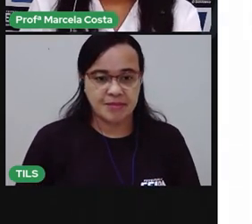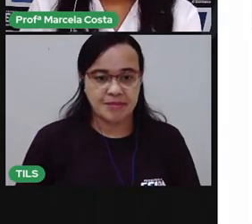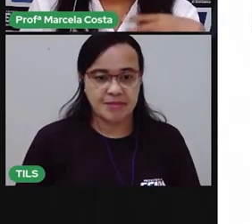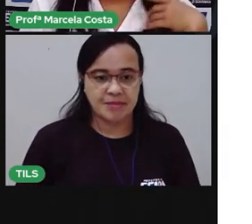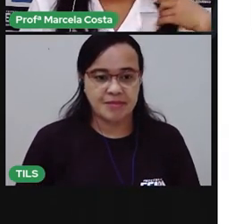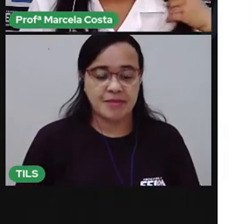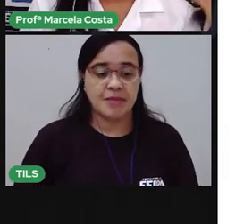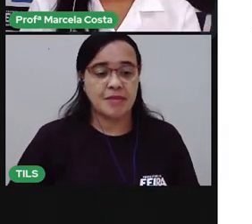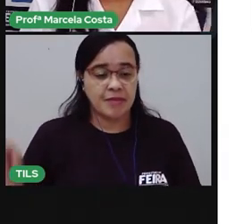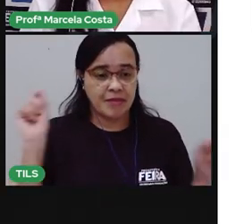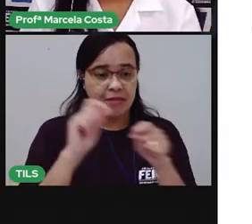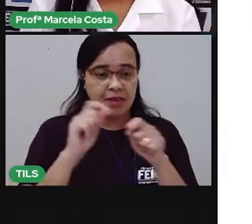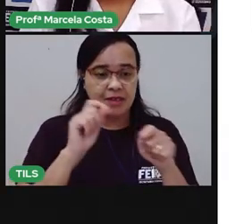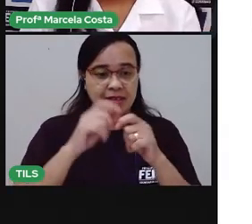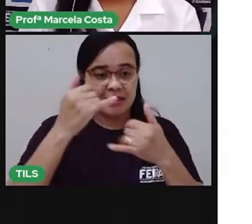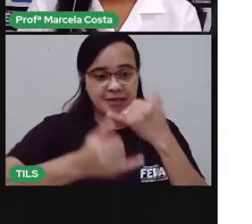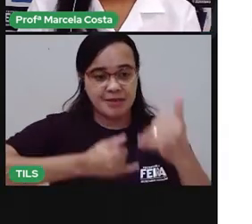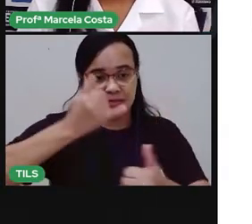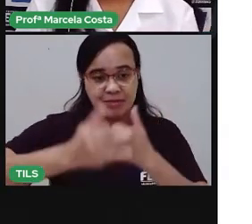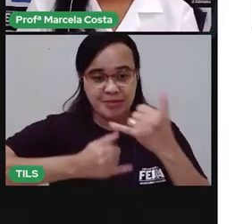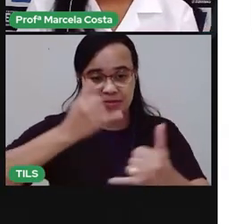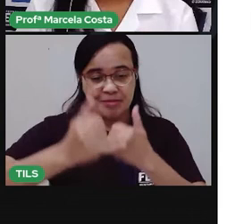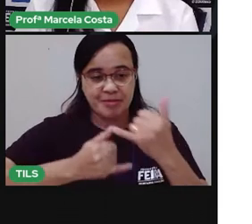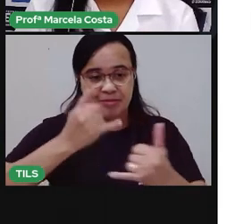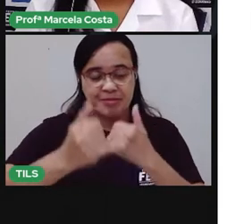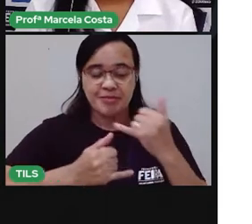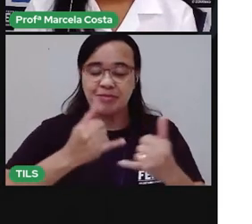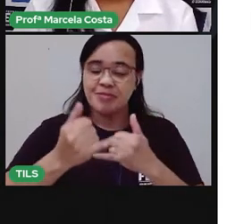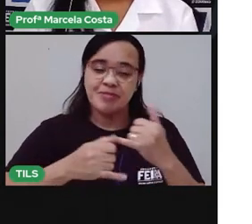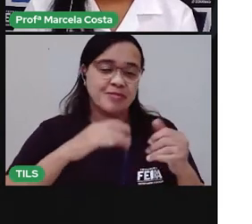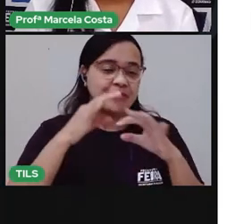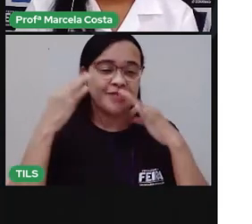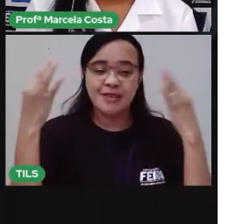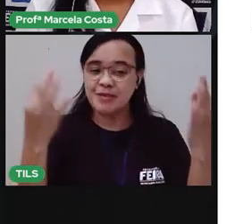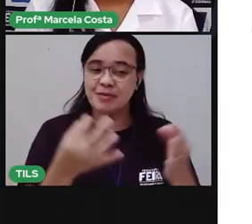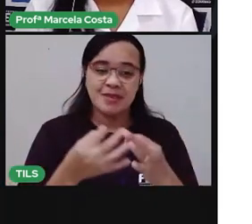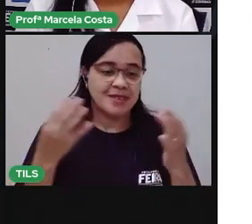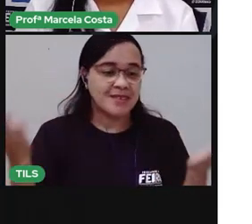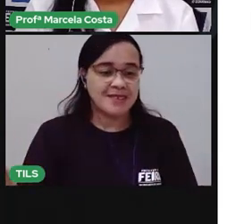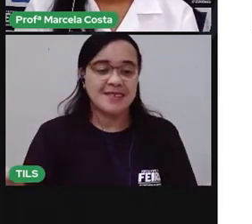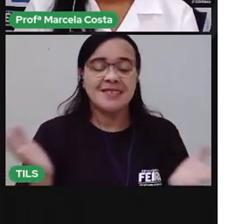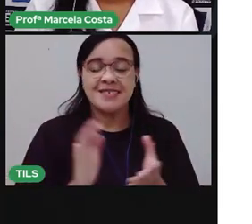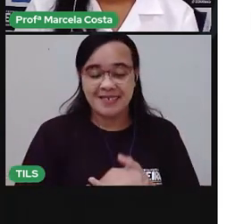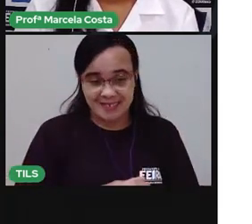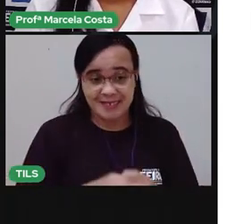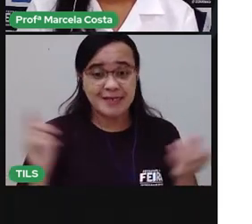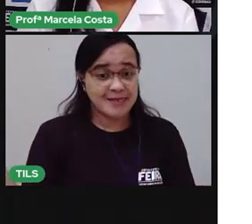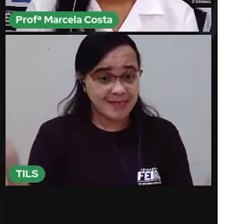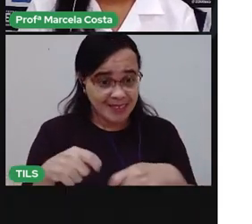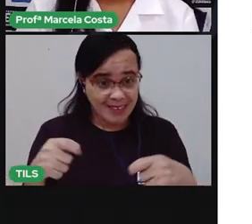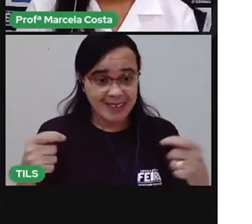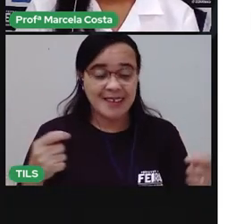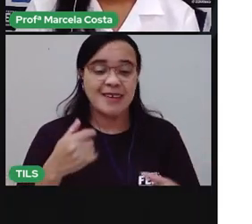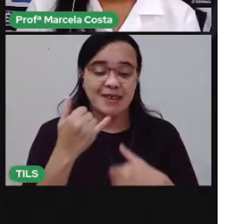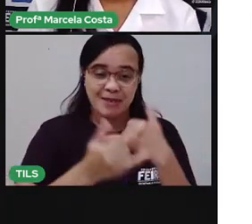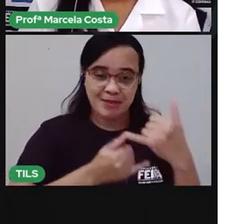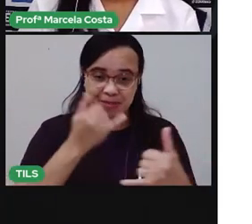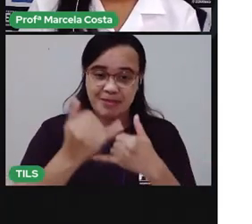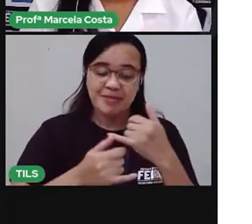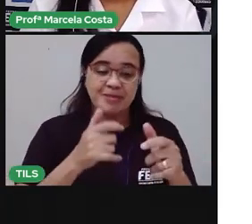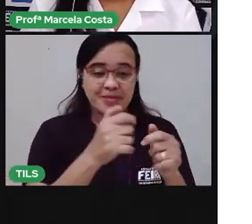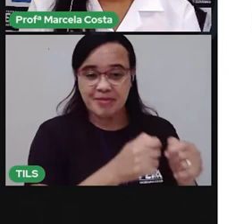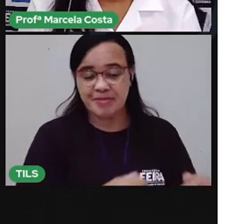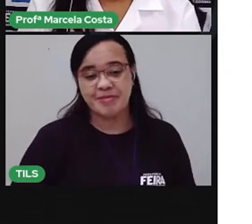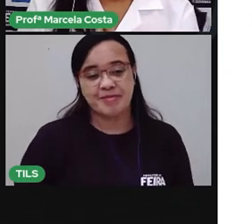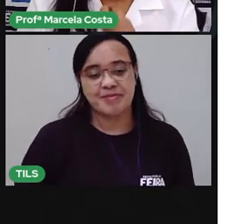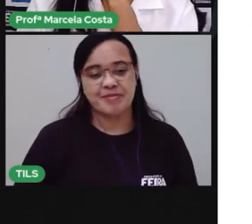Fazer esse joguinho E se divertir Aí com o seu familiar Né? Jogando De